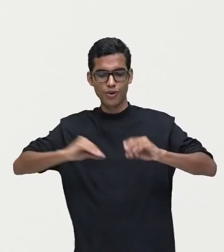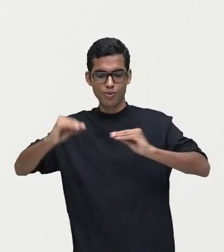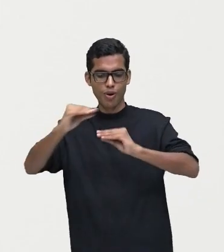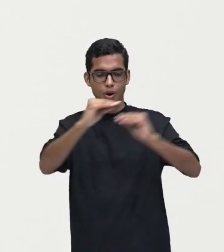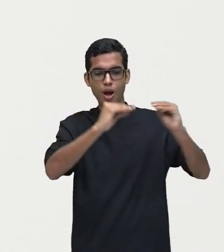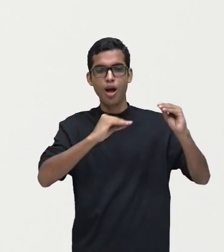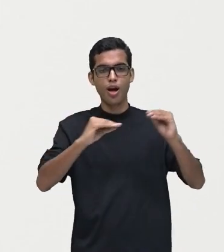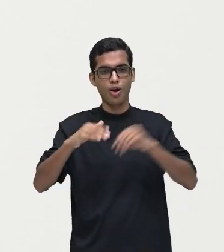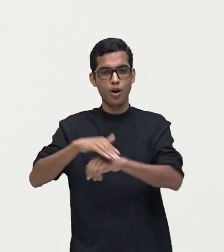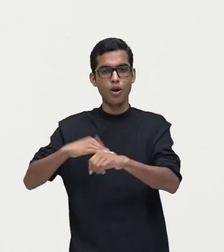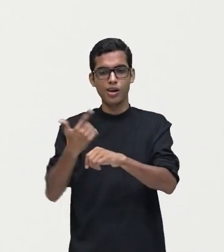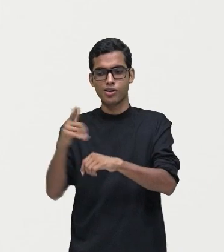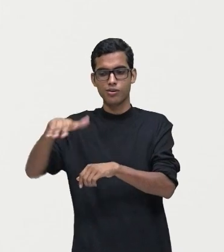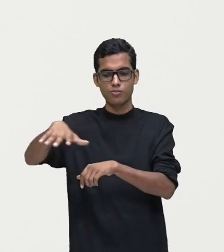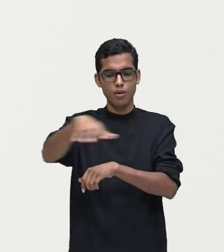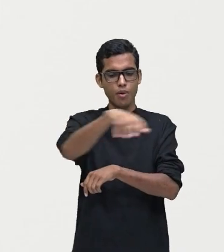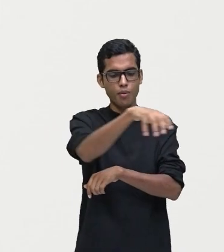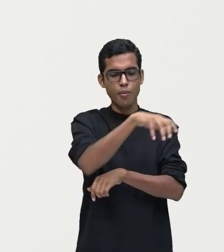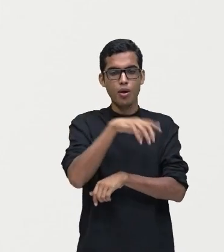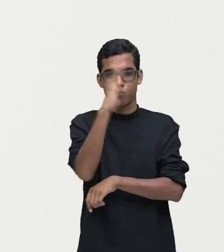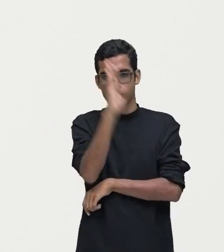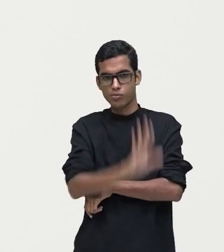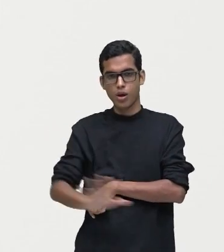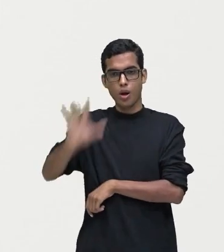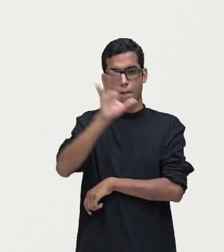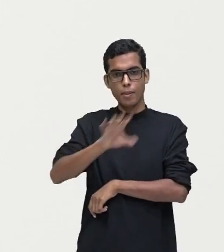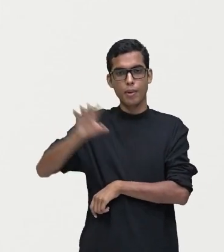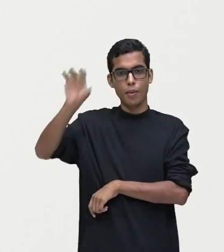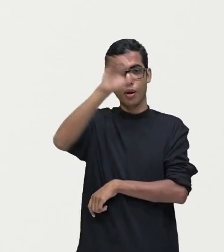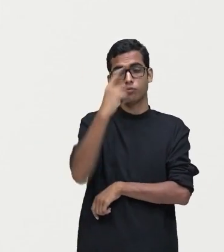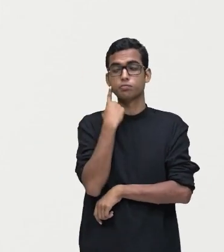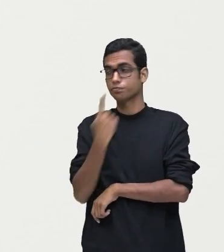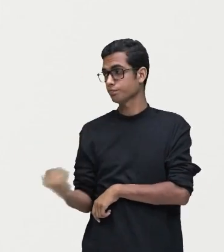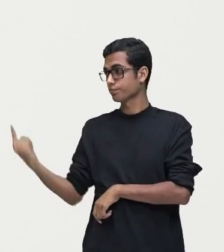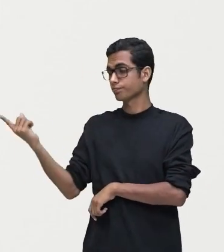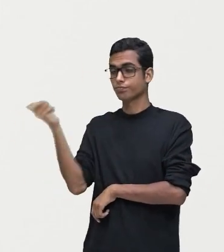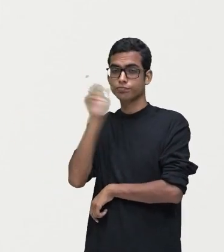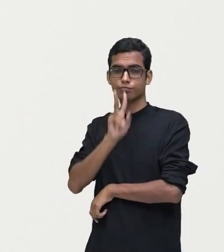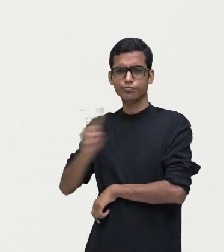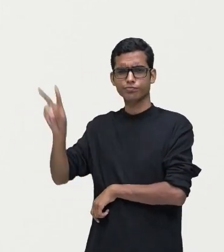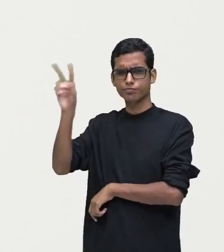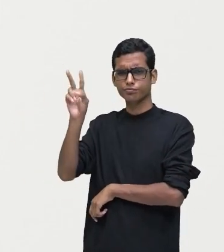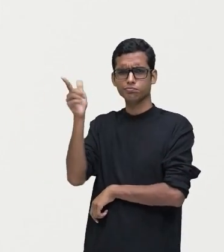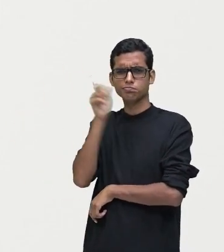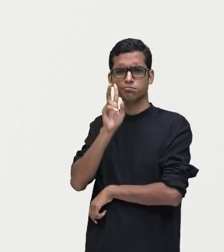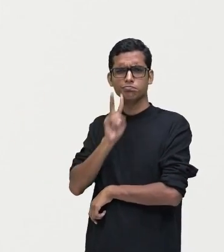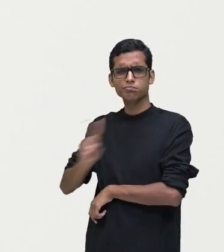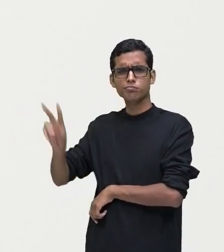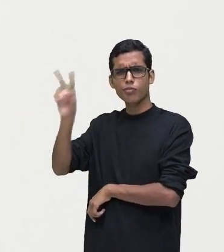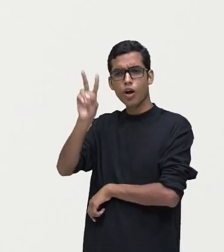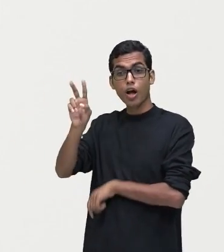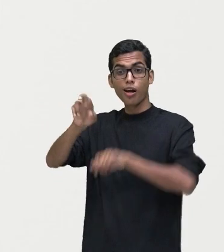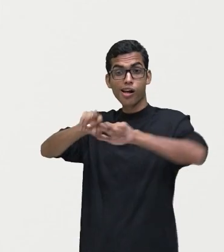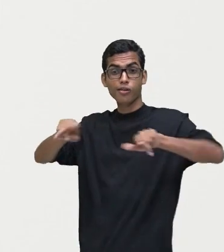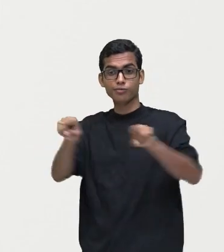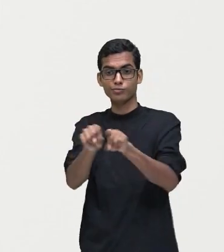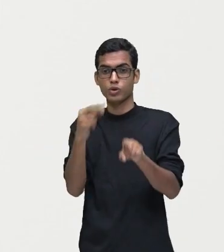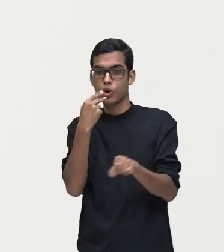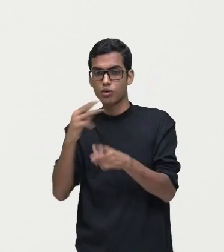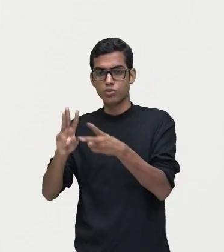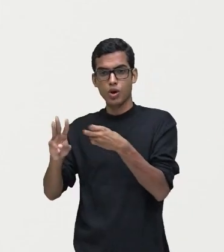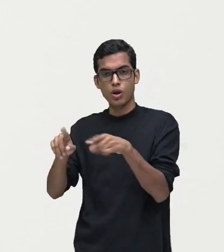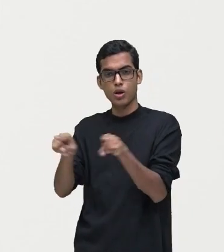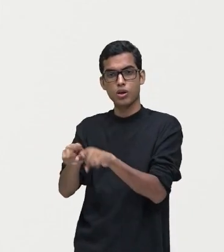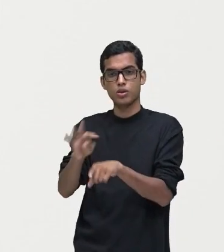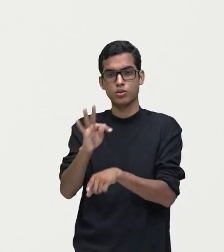Brasil, certo? E a gente tem até um quadro aí do lado, que você consegue visualizar diversas línguas indígenas. Tucana,